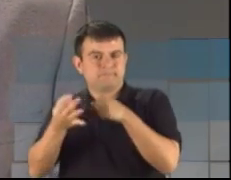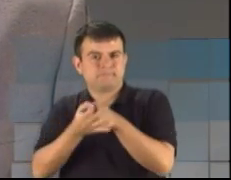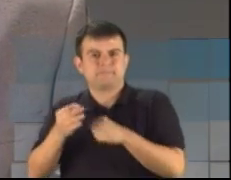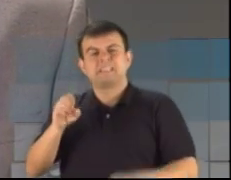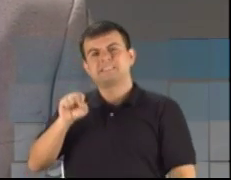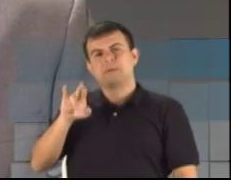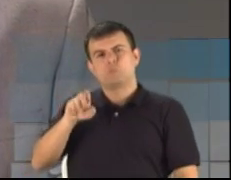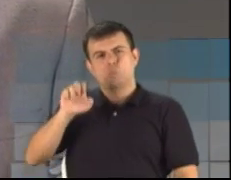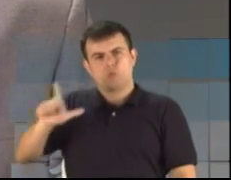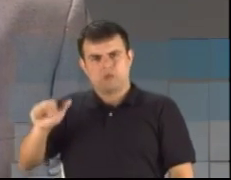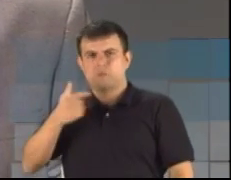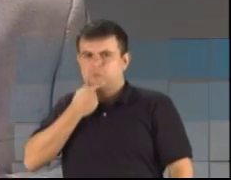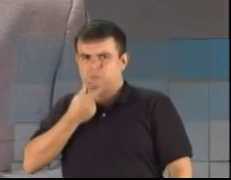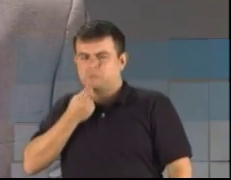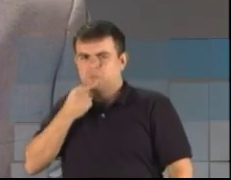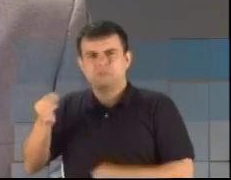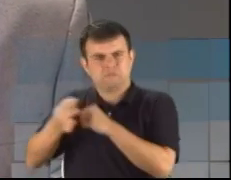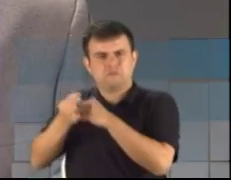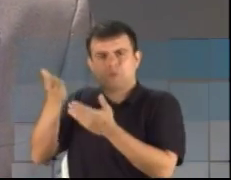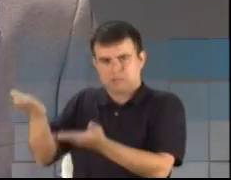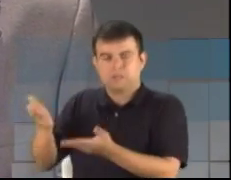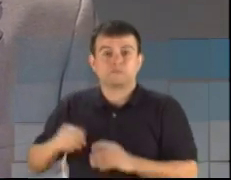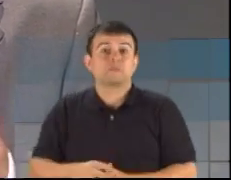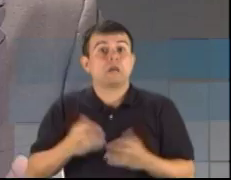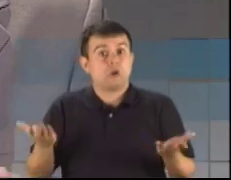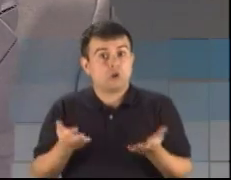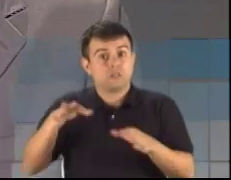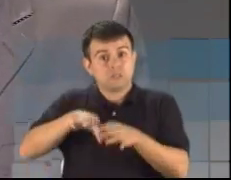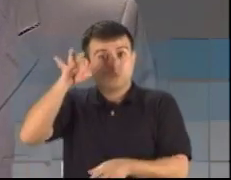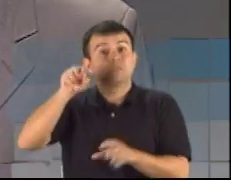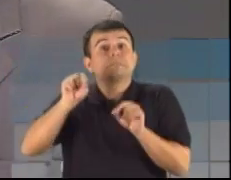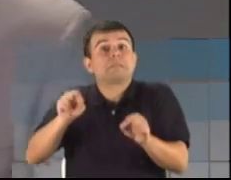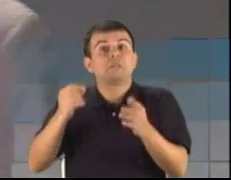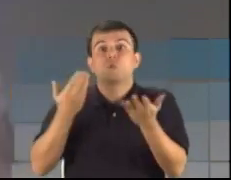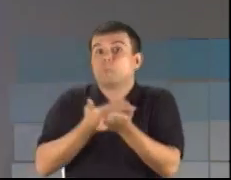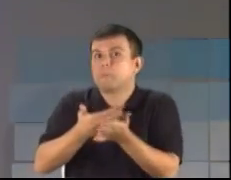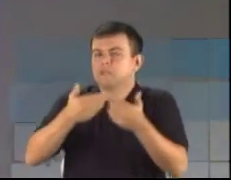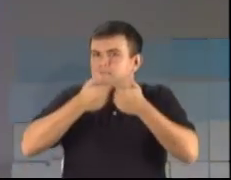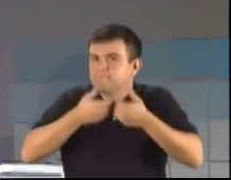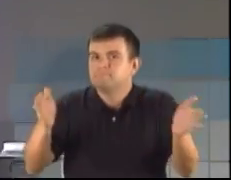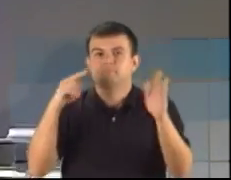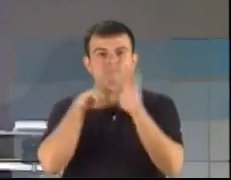Vamos então agora ao sorteio de qual candidato abre a rodada de perguntas.